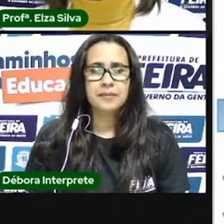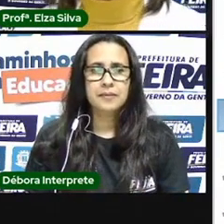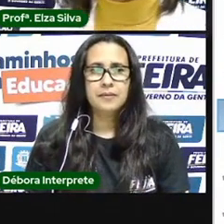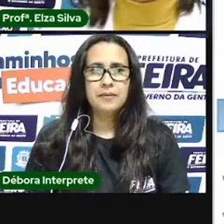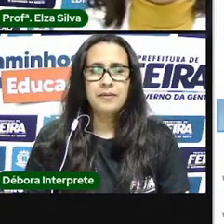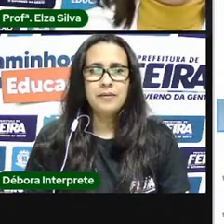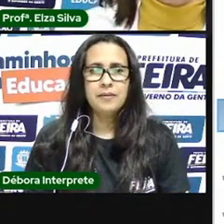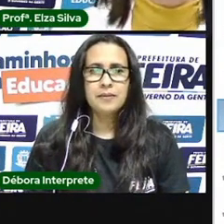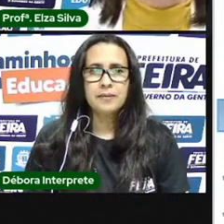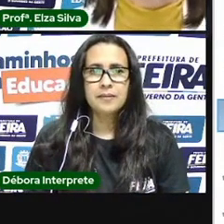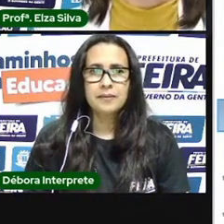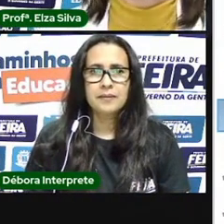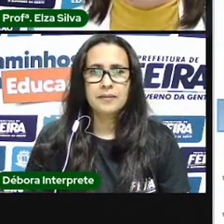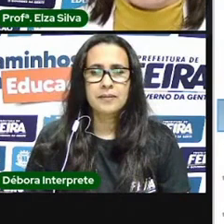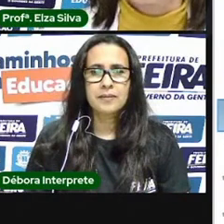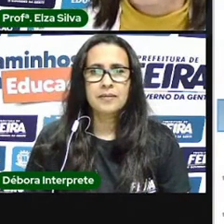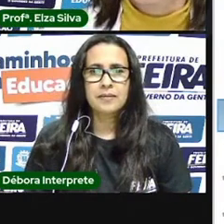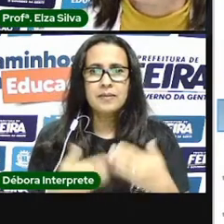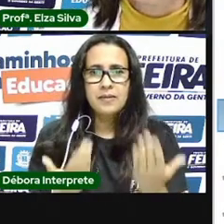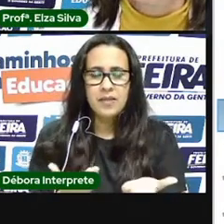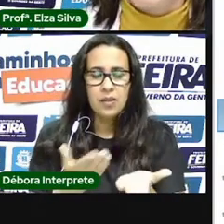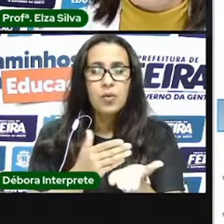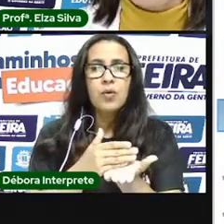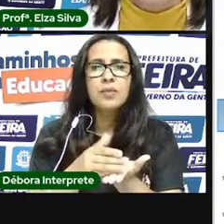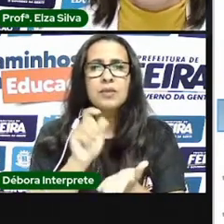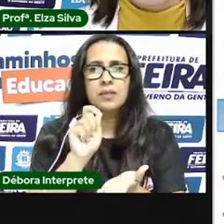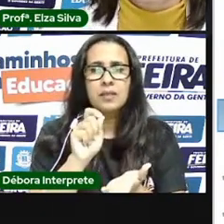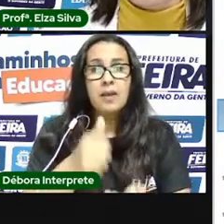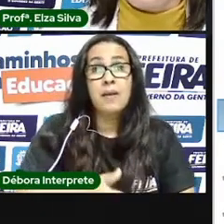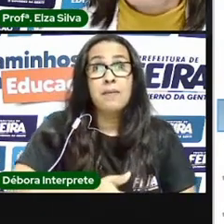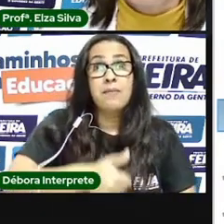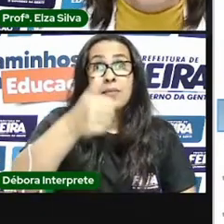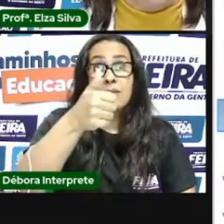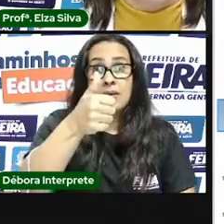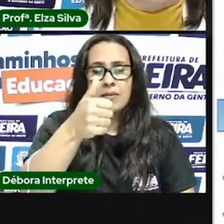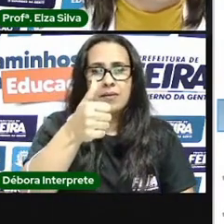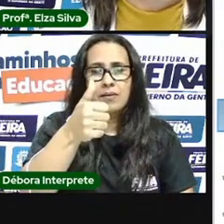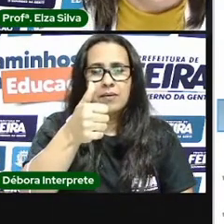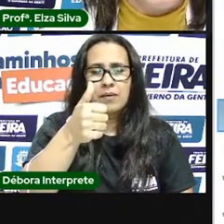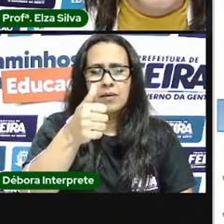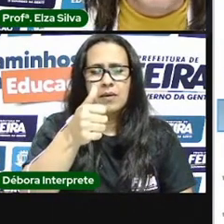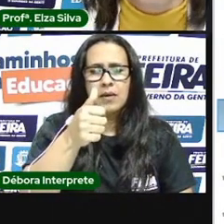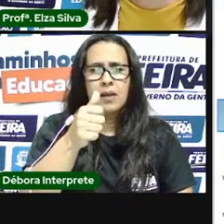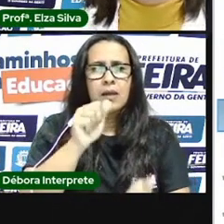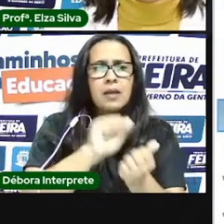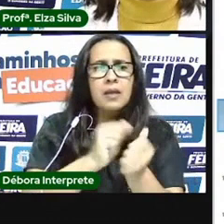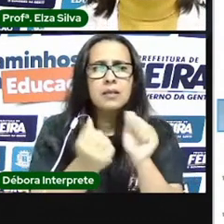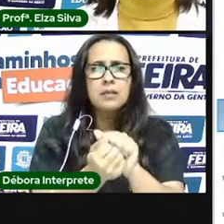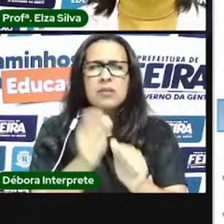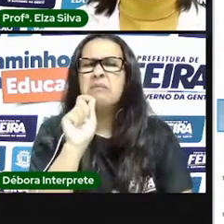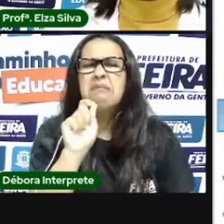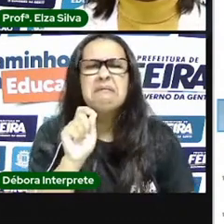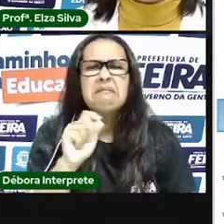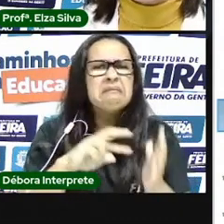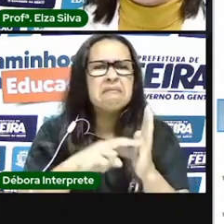Vamos começar, então, entendendo o que é arte. Esta palavra arte nos acompanha desde quando nós éramos